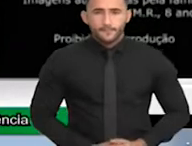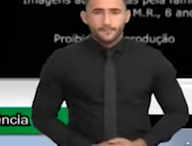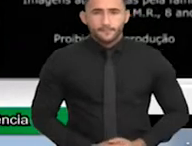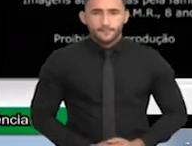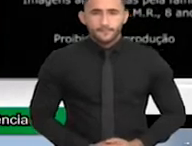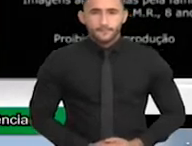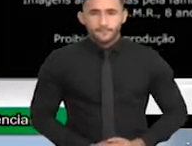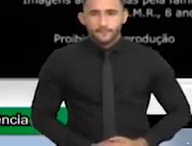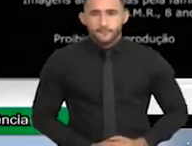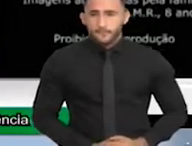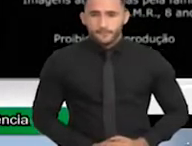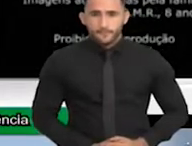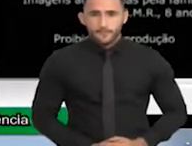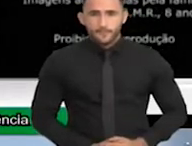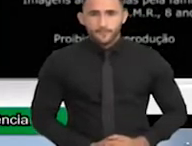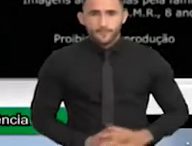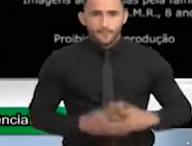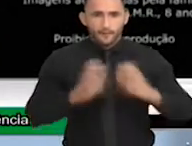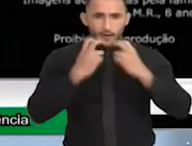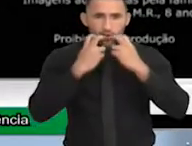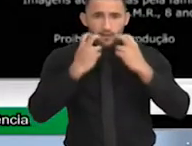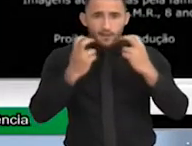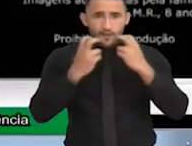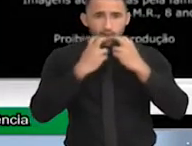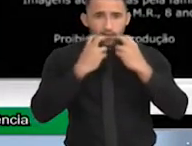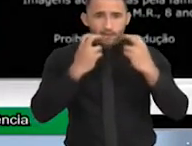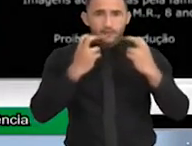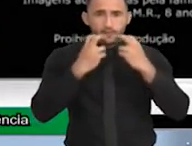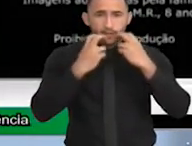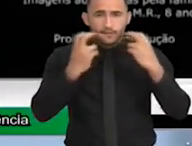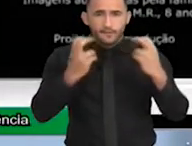A mãe? Amém.